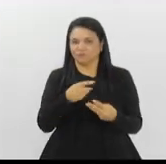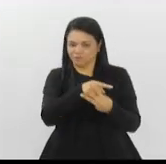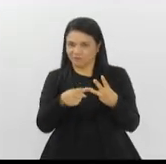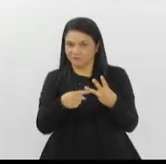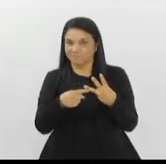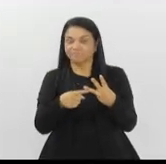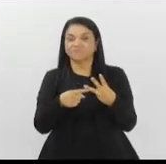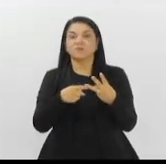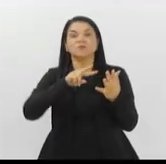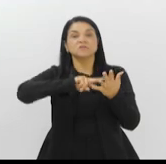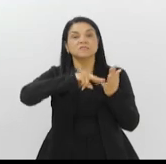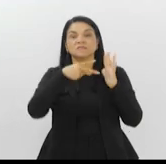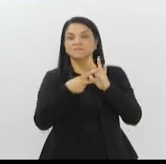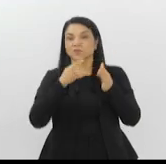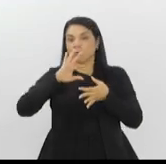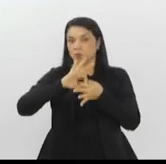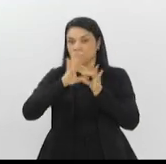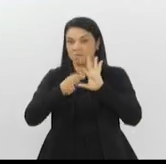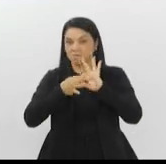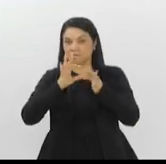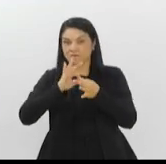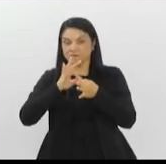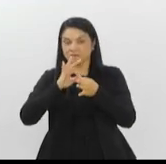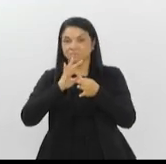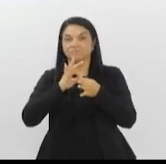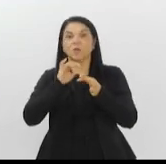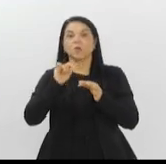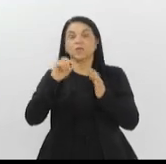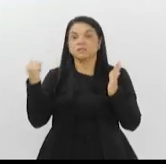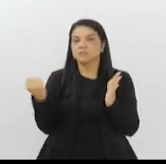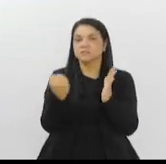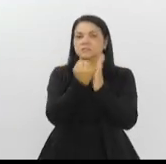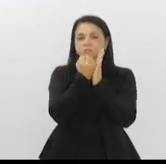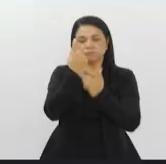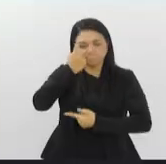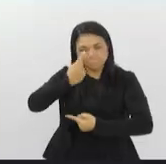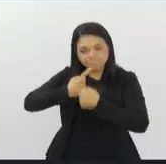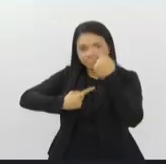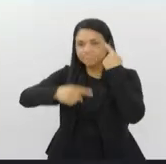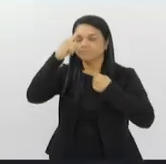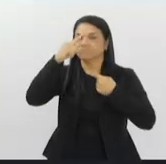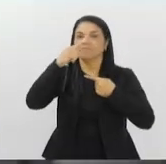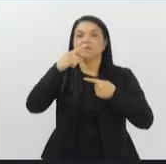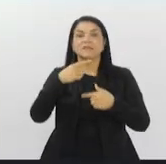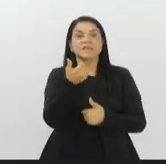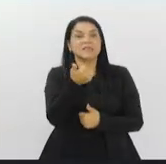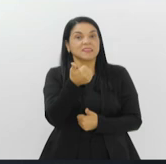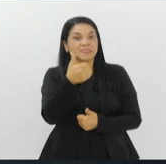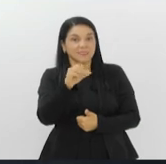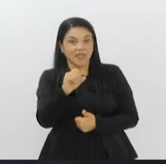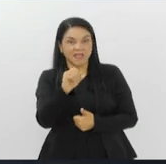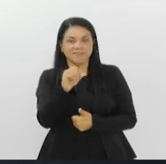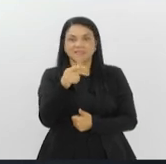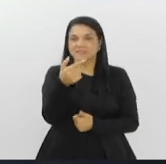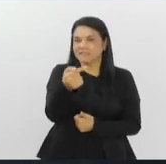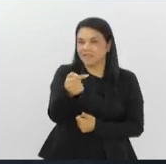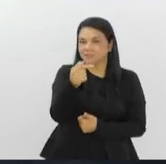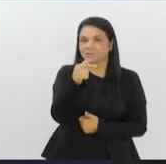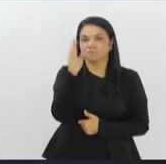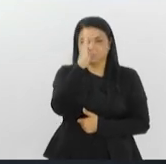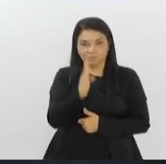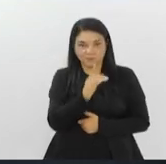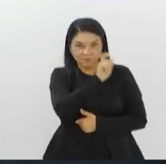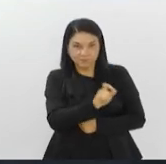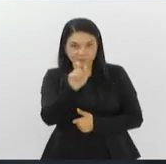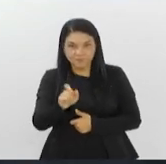significado das Olimpíadas para os brasileiros é ser um símbolo de esforço e superação. Sete em cada dez brasileiros se sentem motivados a praticar